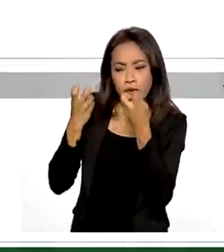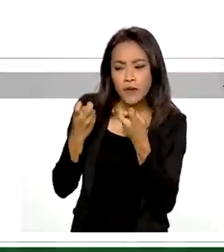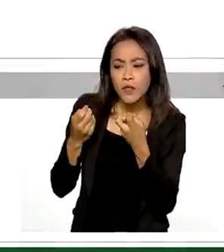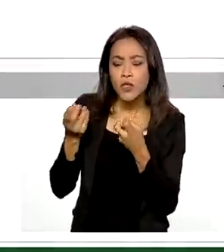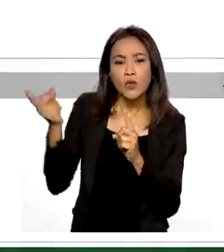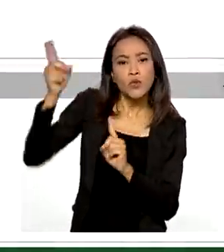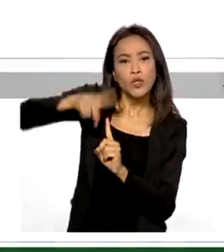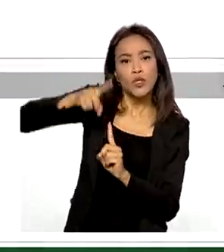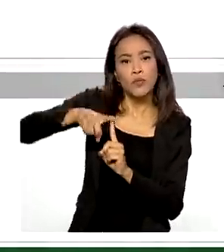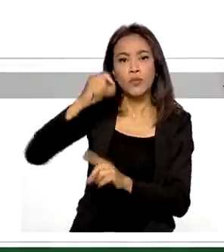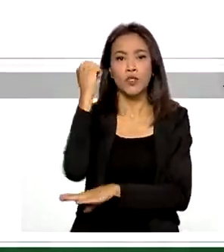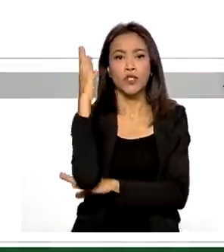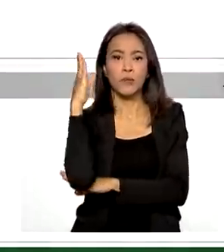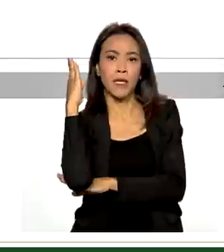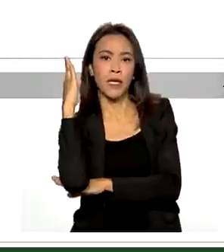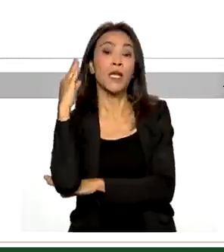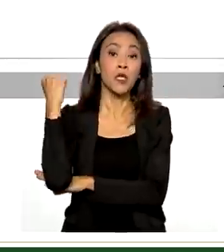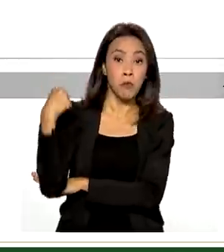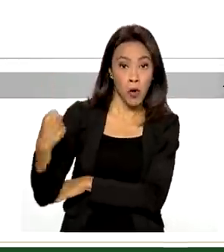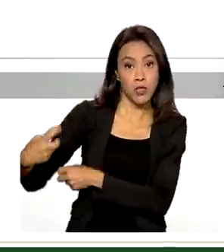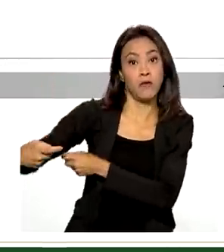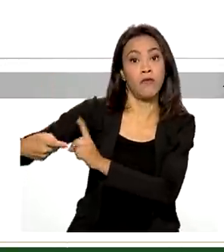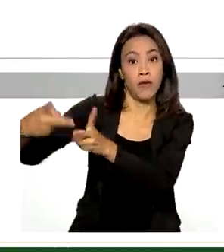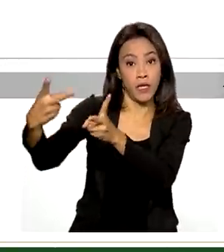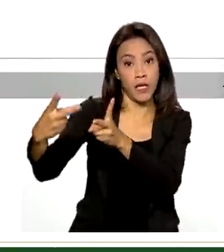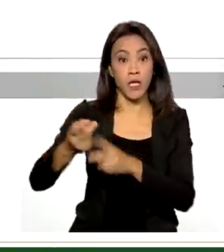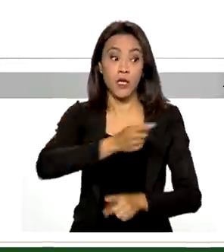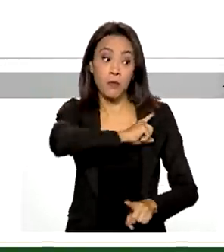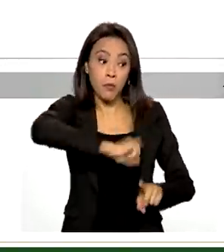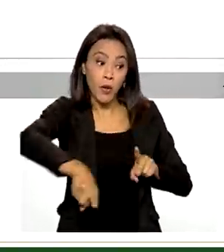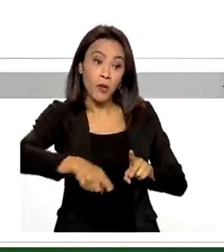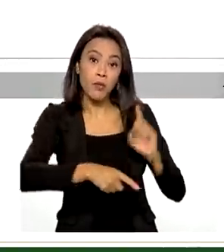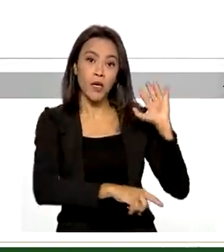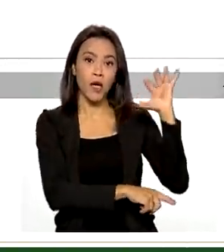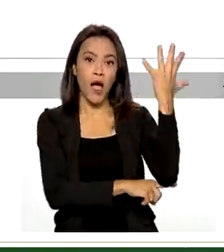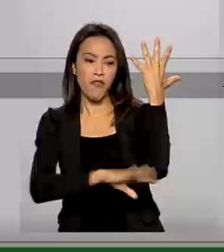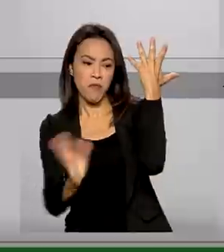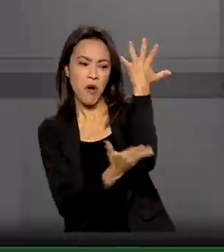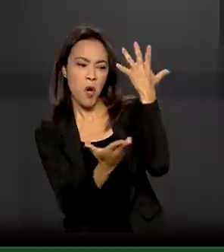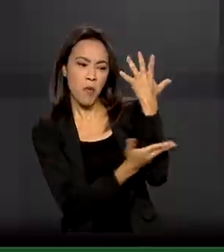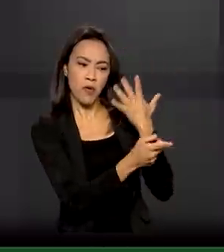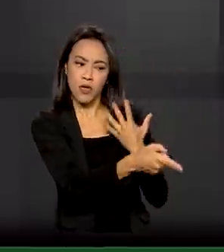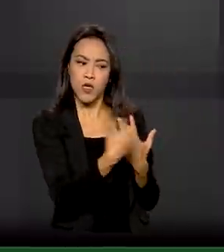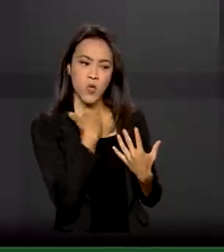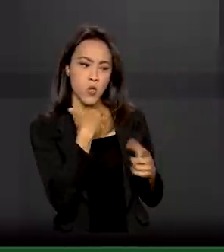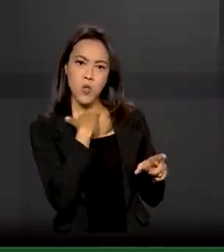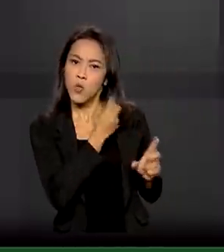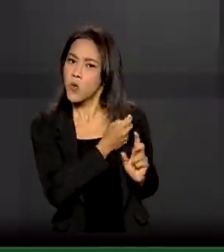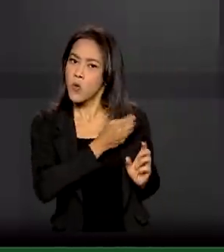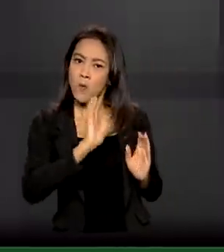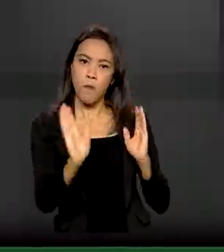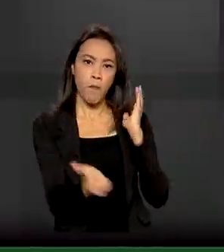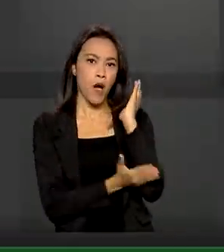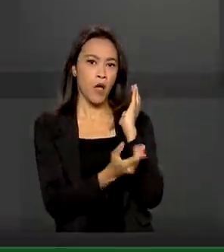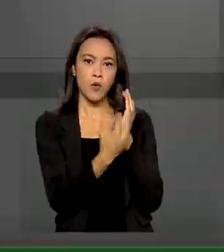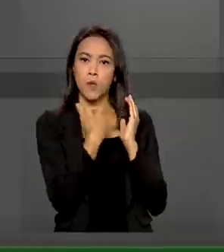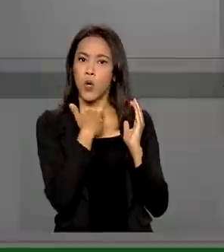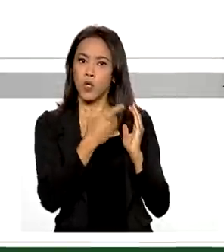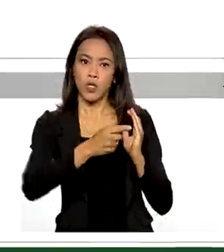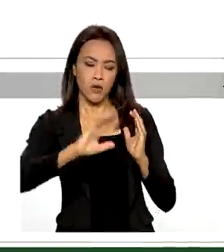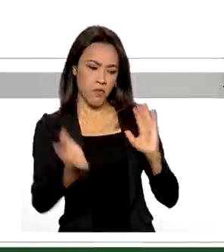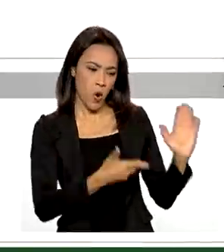que podem ser vendidas e coibir a derrubada e o comércio ilegais, principalmente fruto de